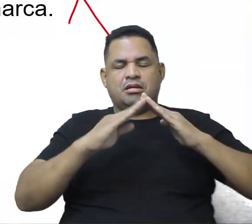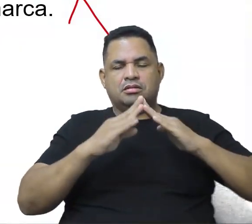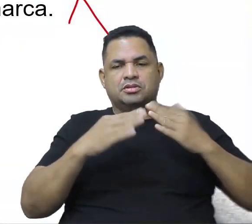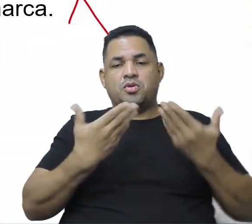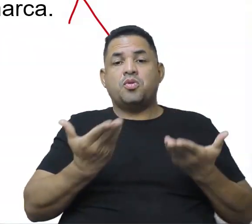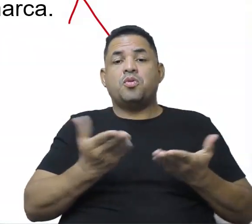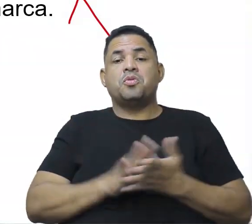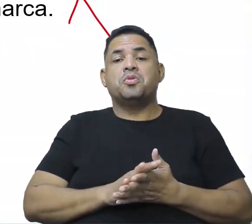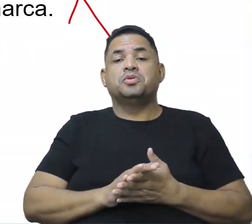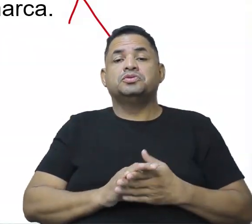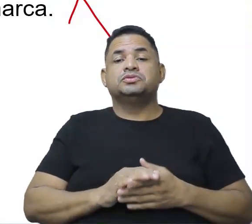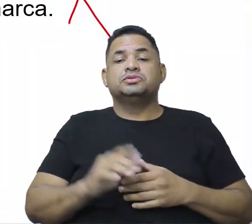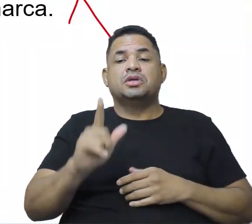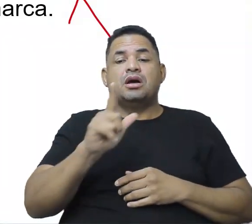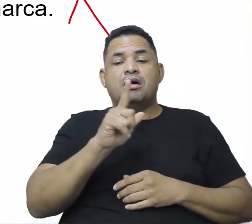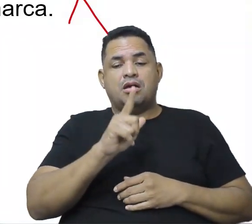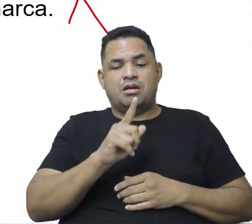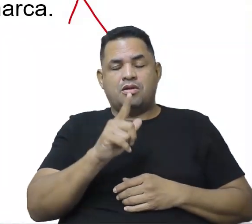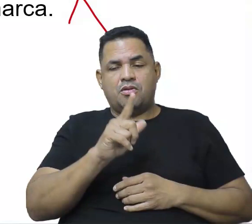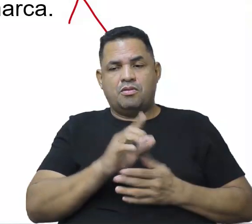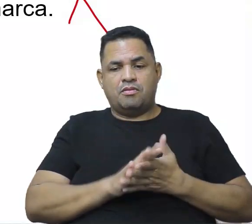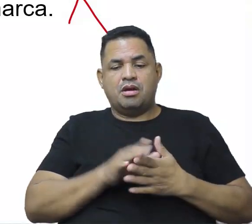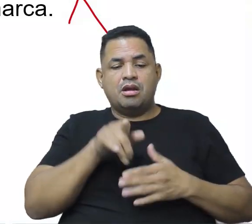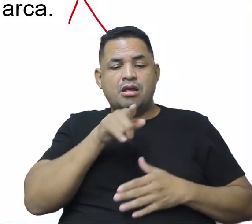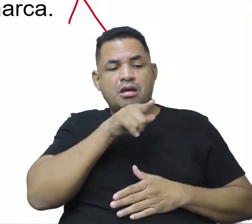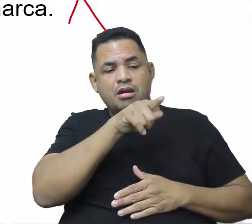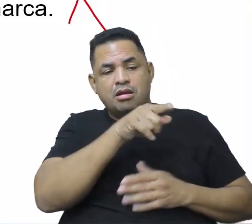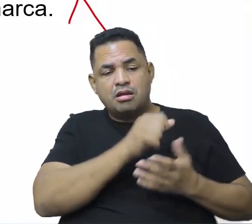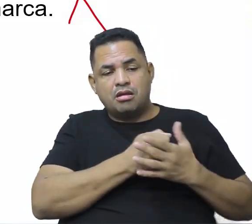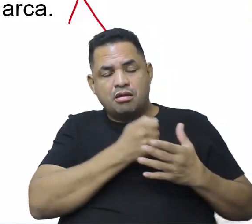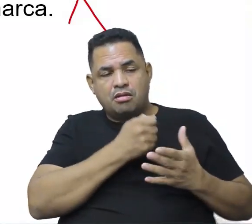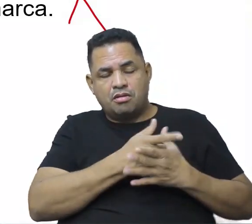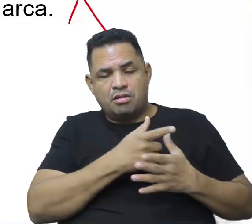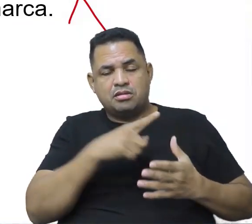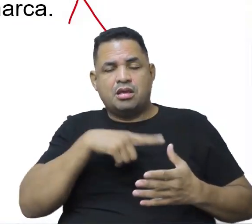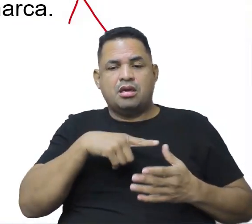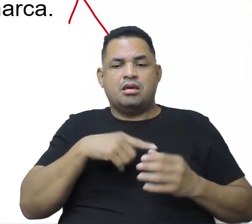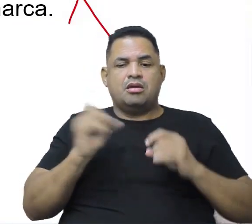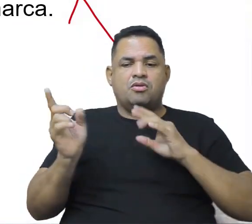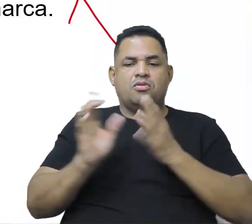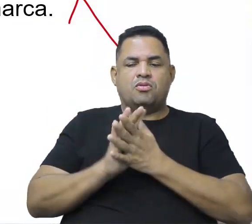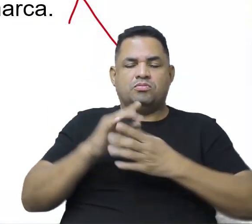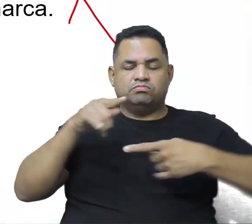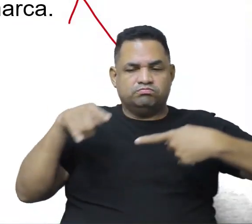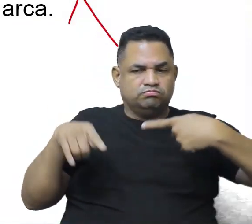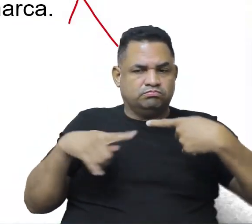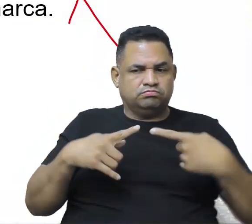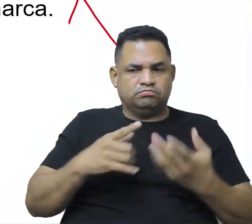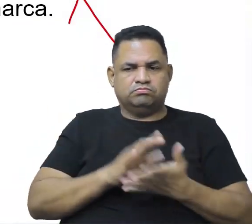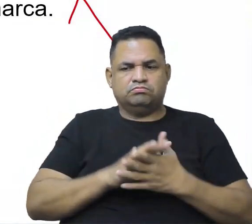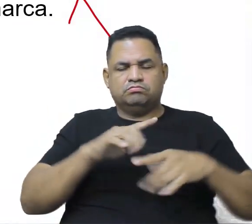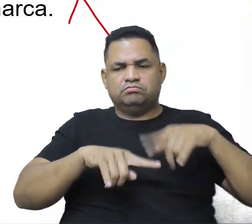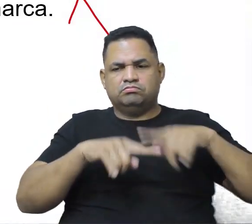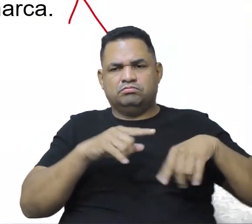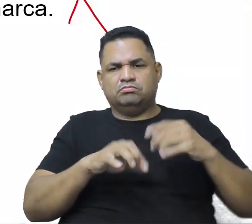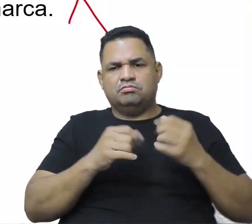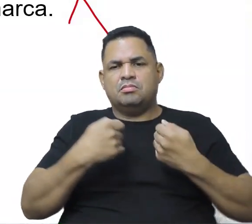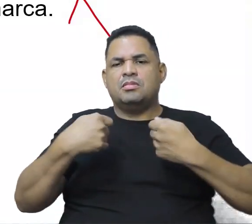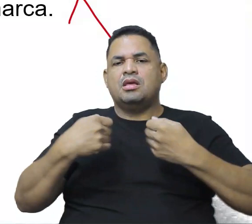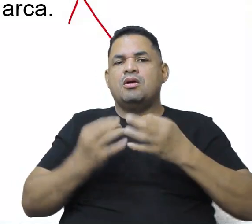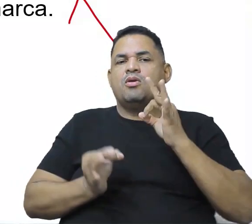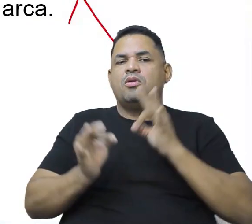a gente vai numa loja ver tantos produtos que a gente, é cada um com uma função, né? É a criação da